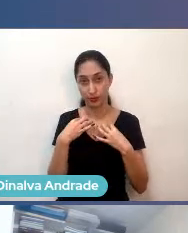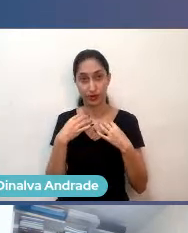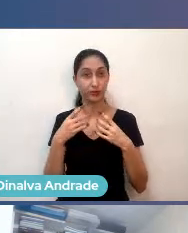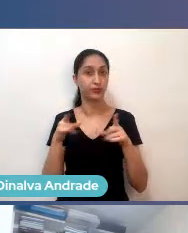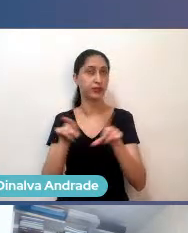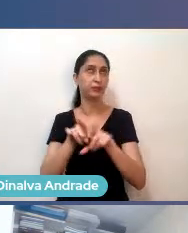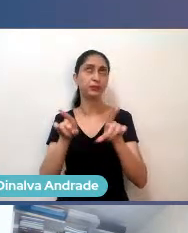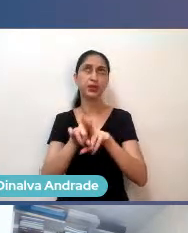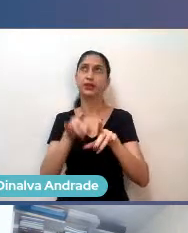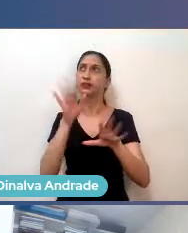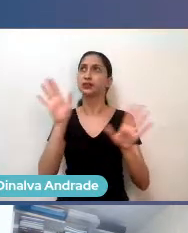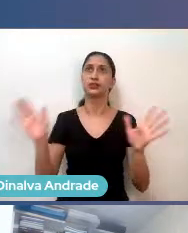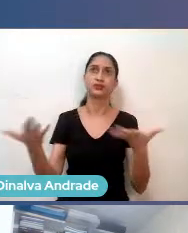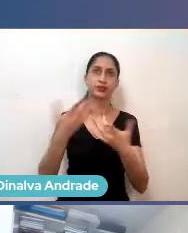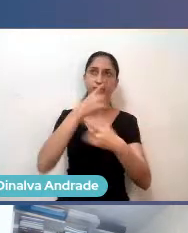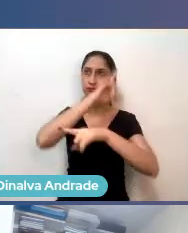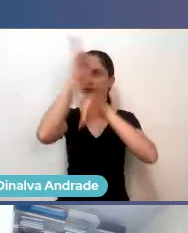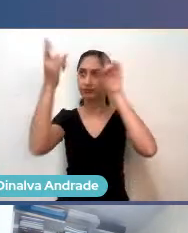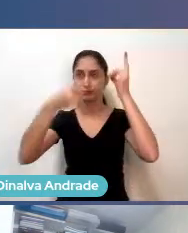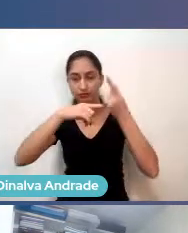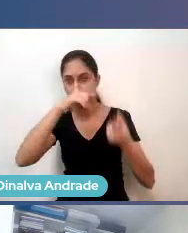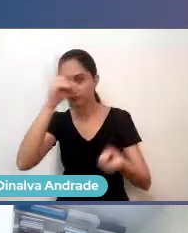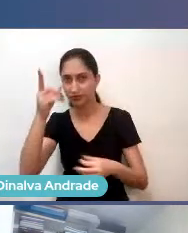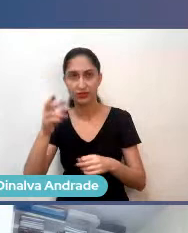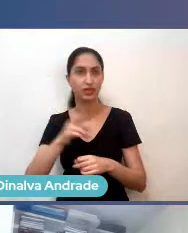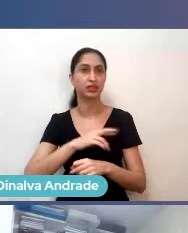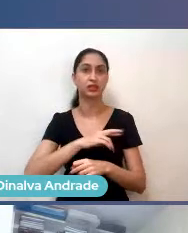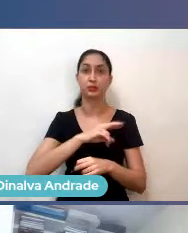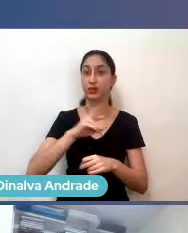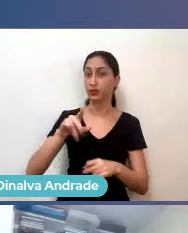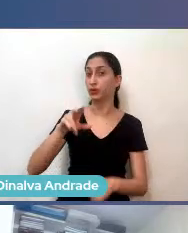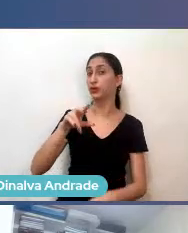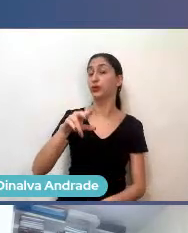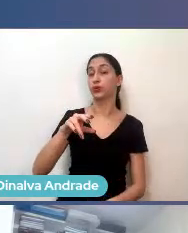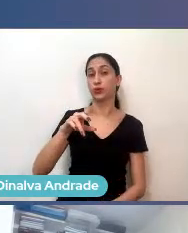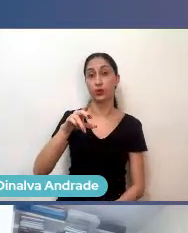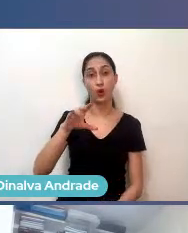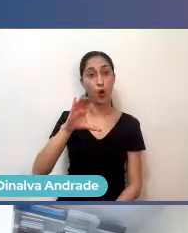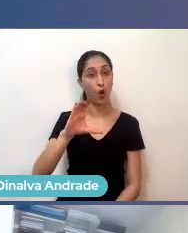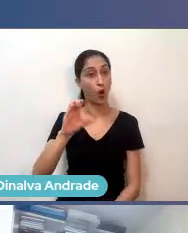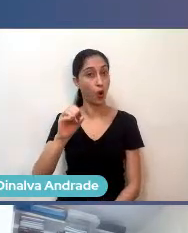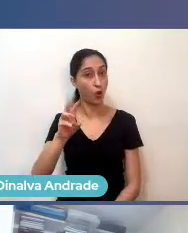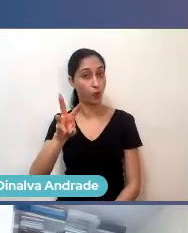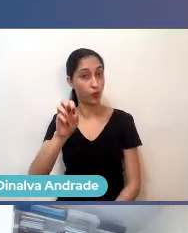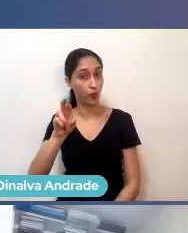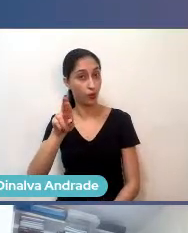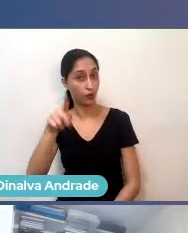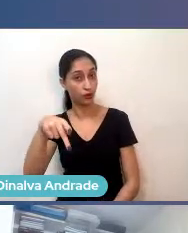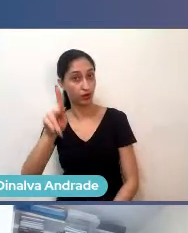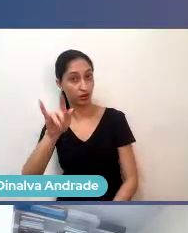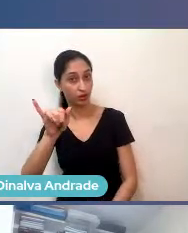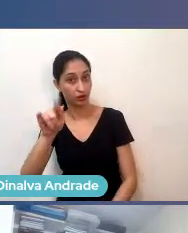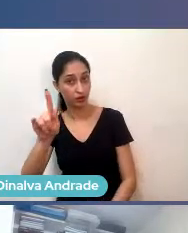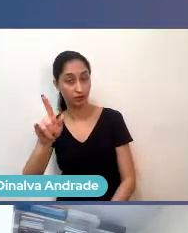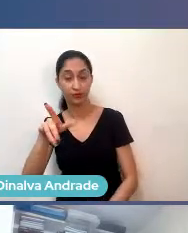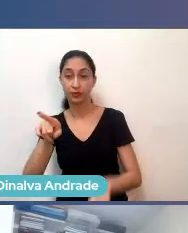Criatividade como no ITEP, alguns co-workers e programas focados para a atuação dentro da economia criativa